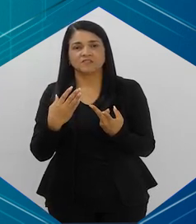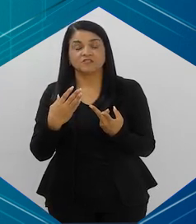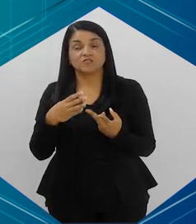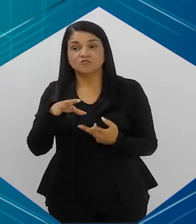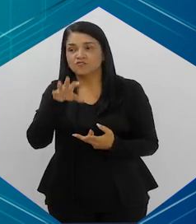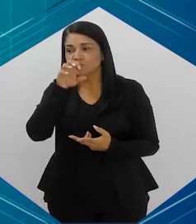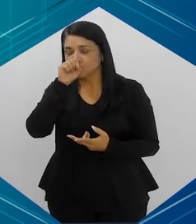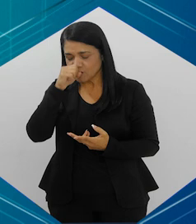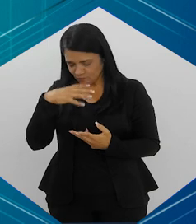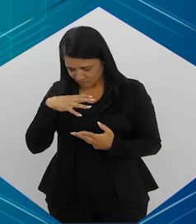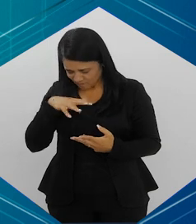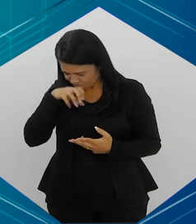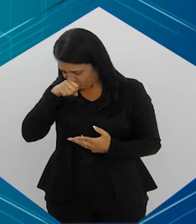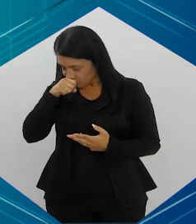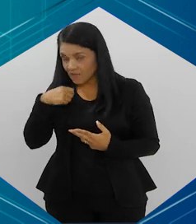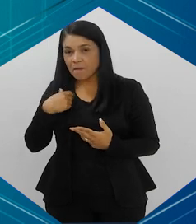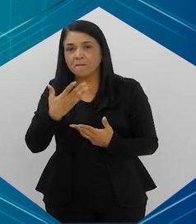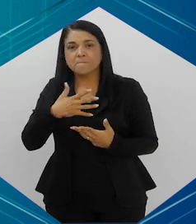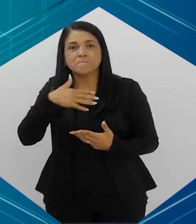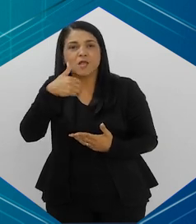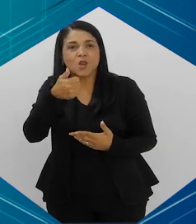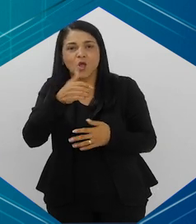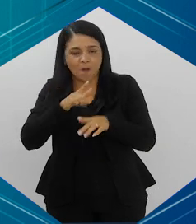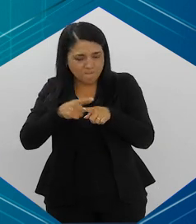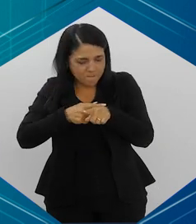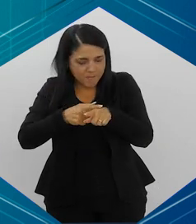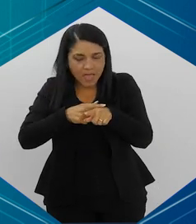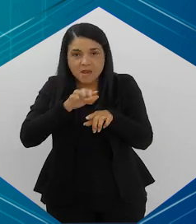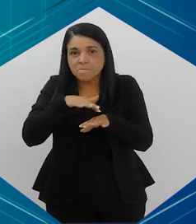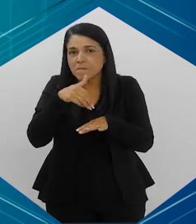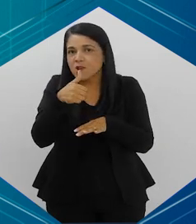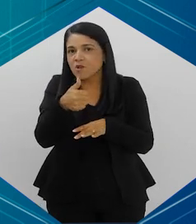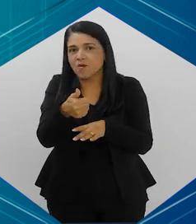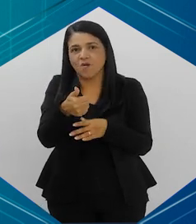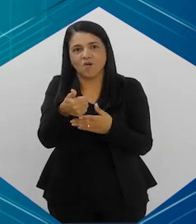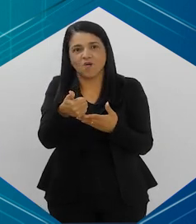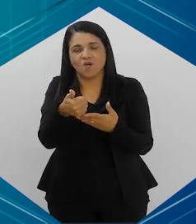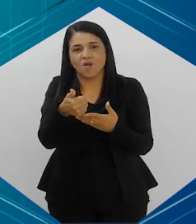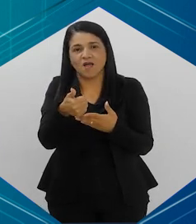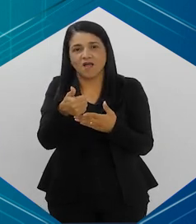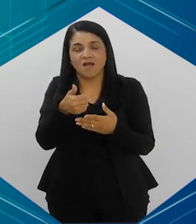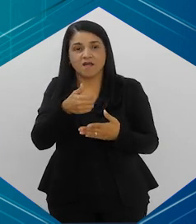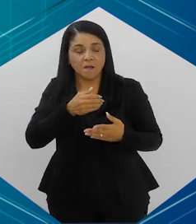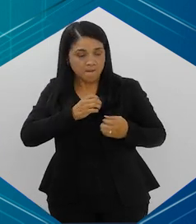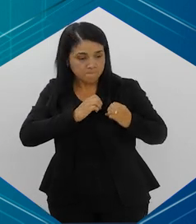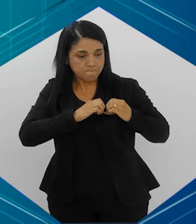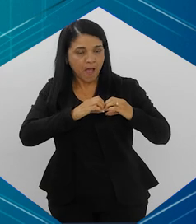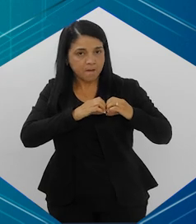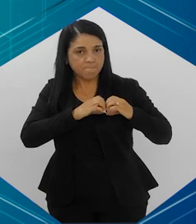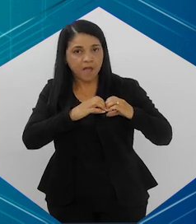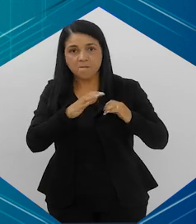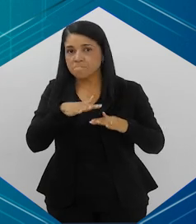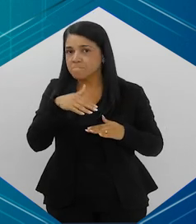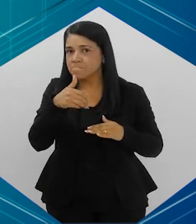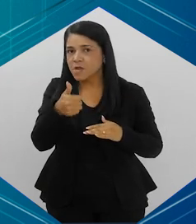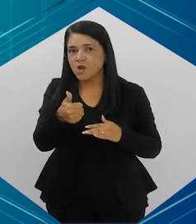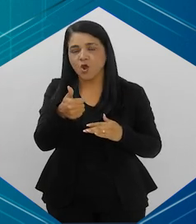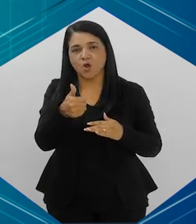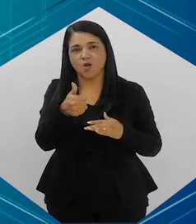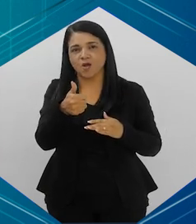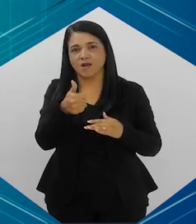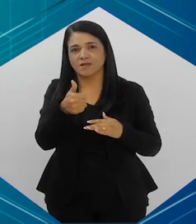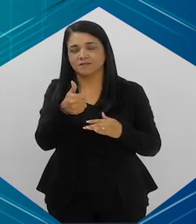passam a ter um cheiro melhor, a pele fica com aspecto melhor, a frequência cardíaca melhora